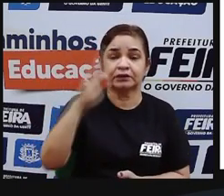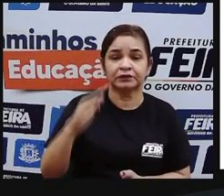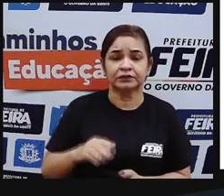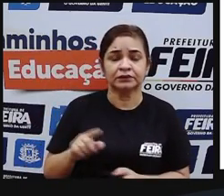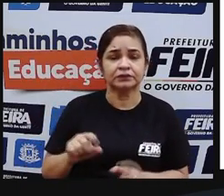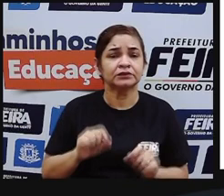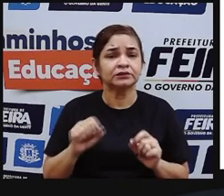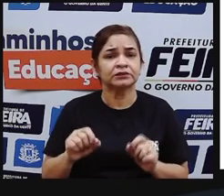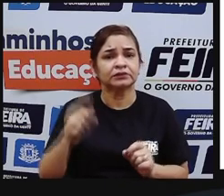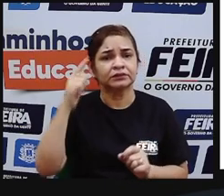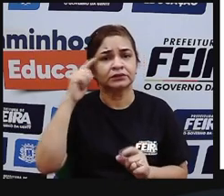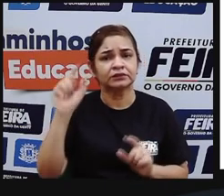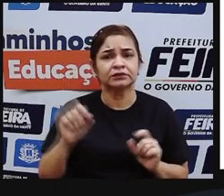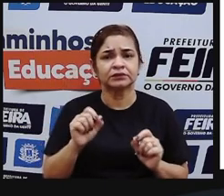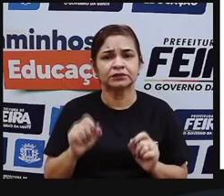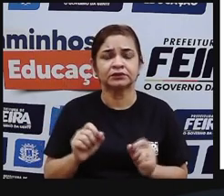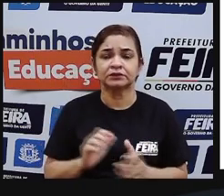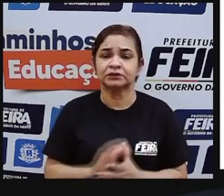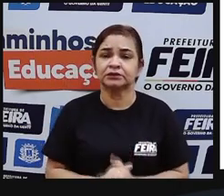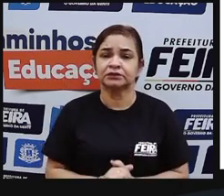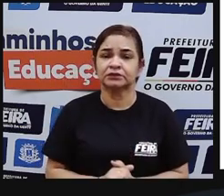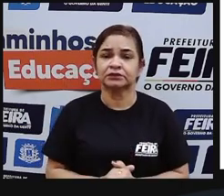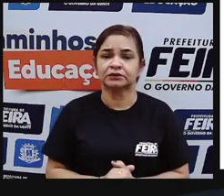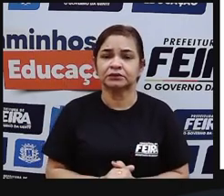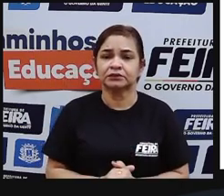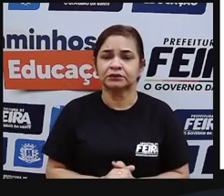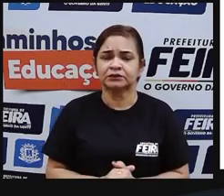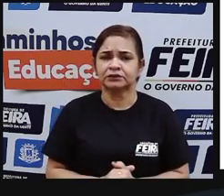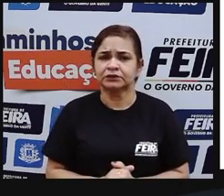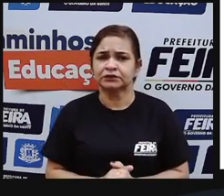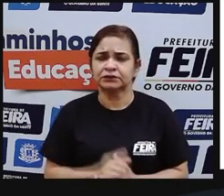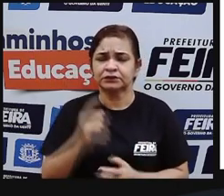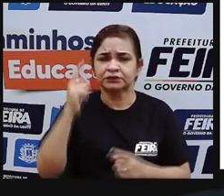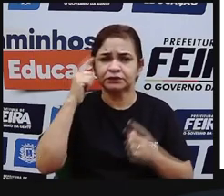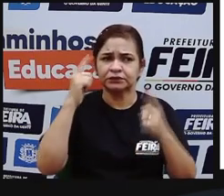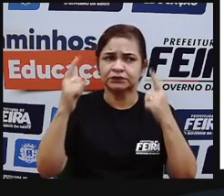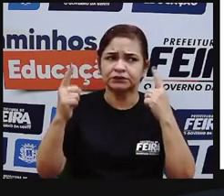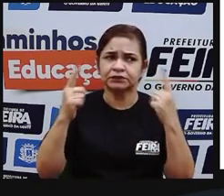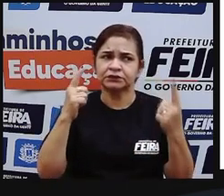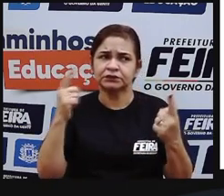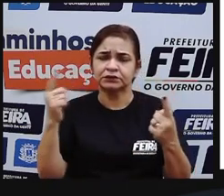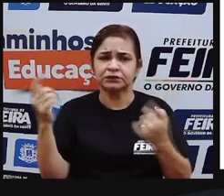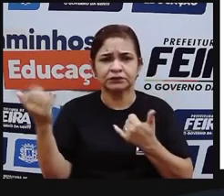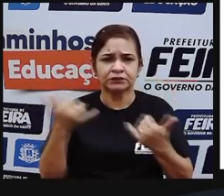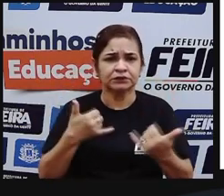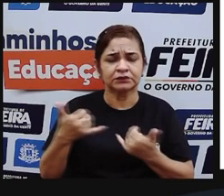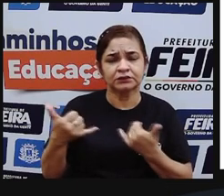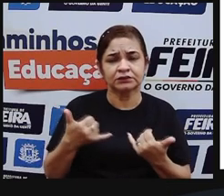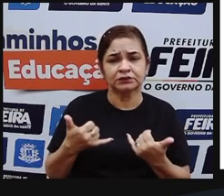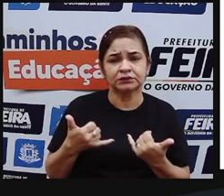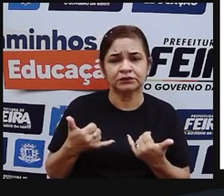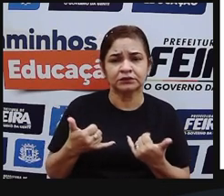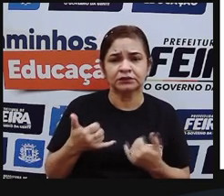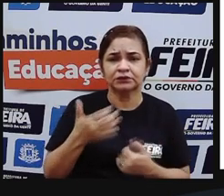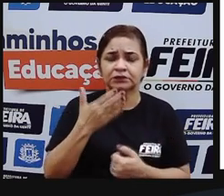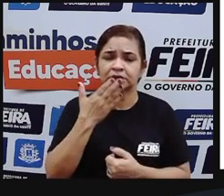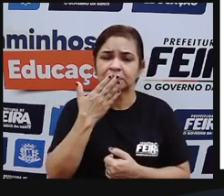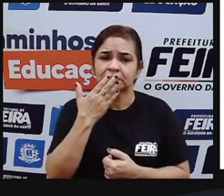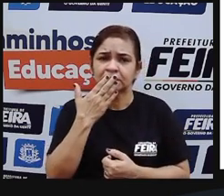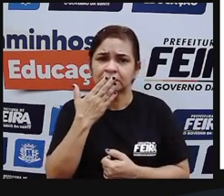brasileiros? Tem alguma noção, alguma informação? Será que eles eram realmente